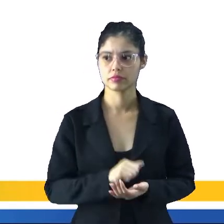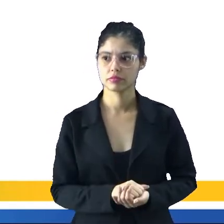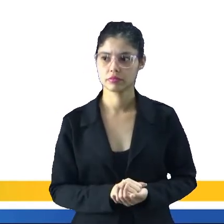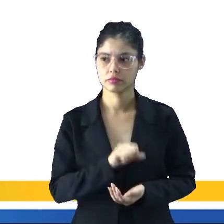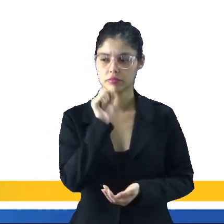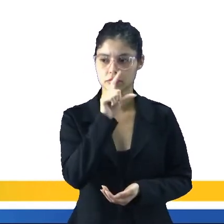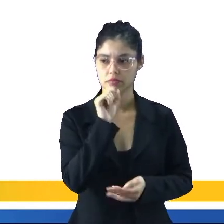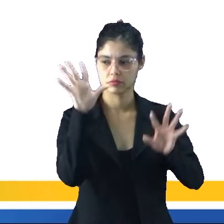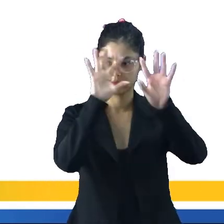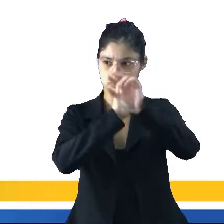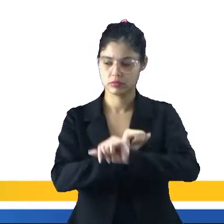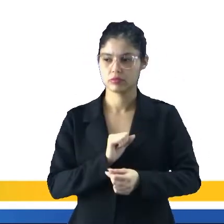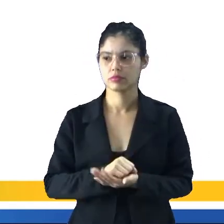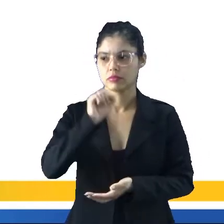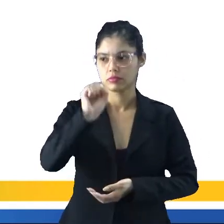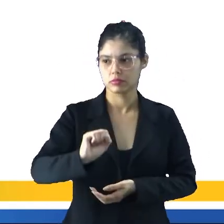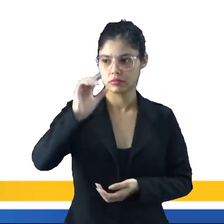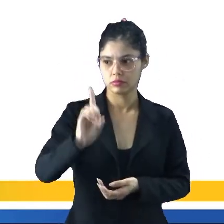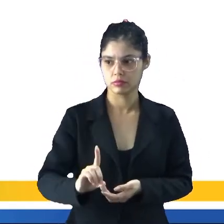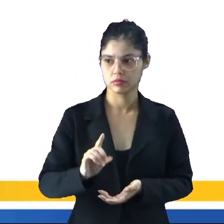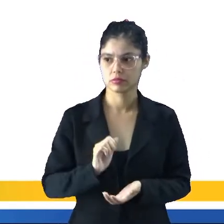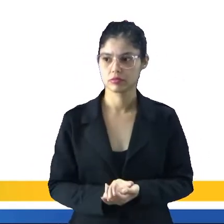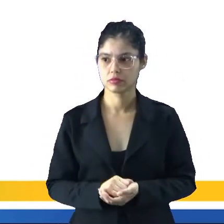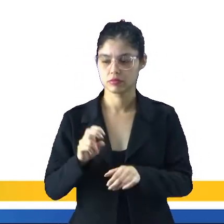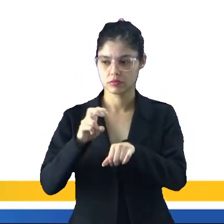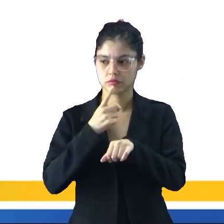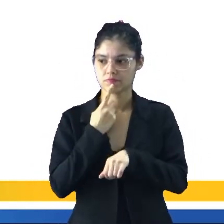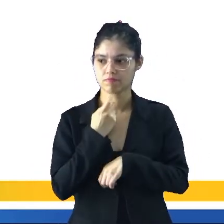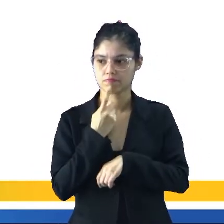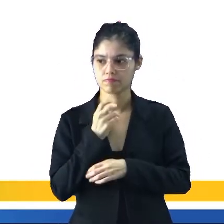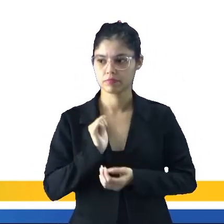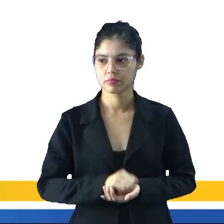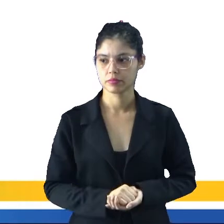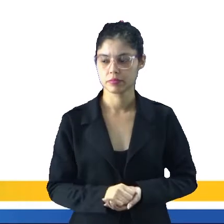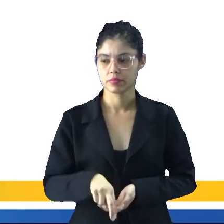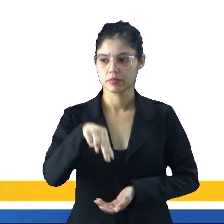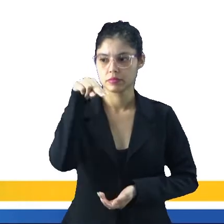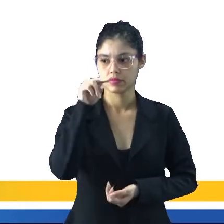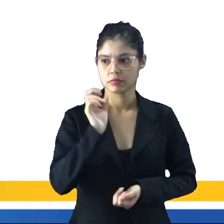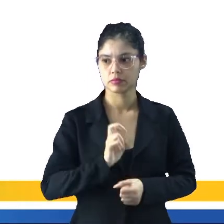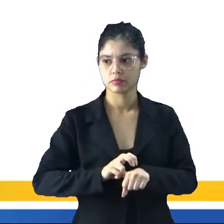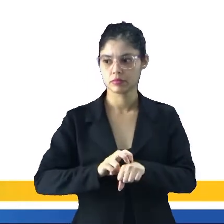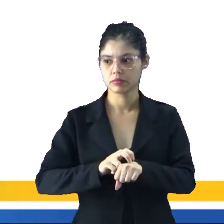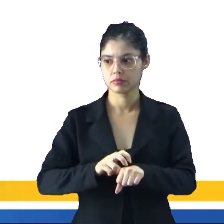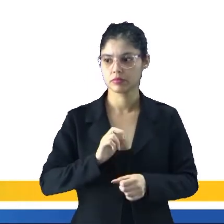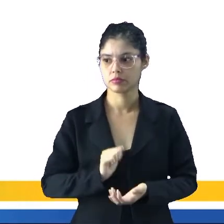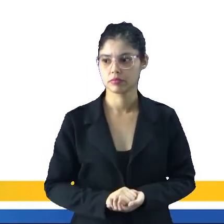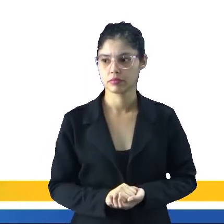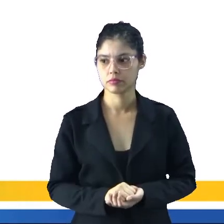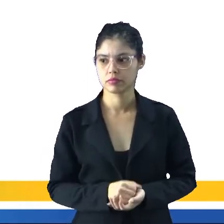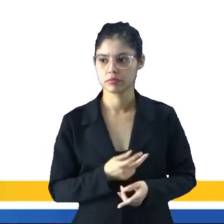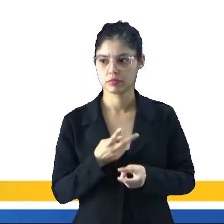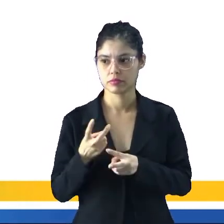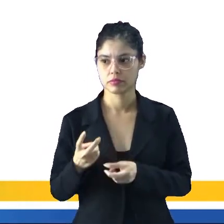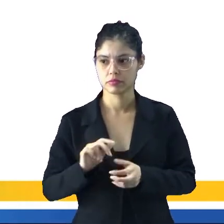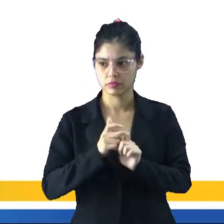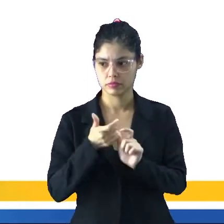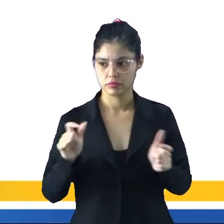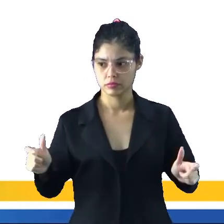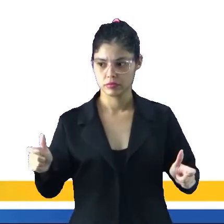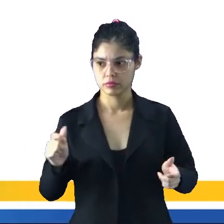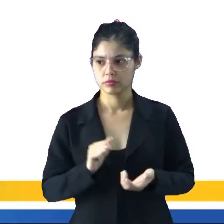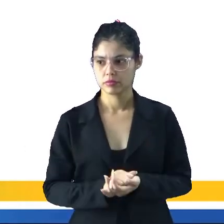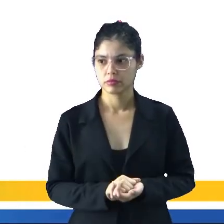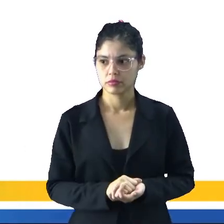né, no azul mais escuro, o sudeste no vermelho, o norte é esse verde, percebam, né, a maioria